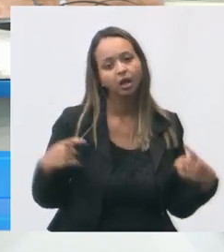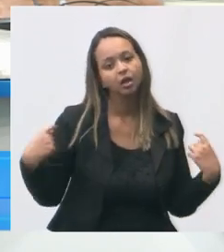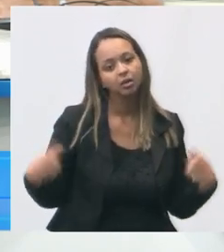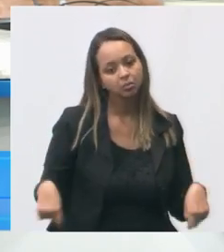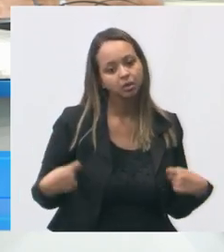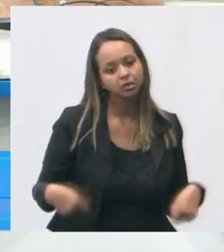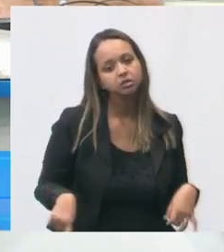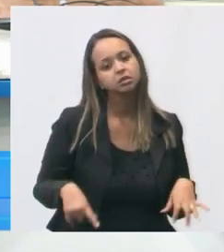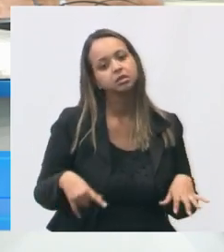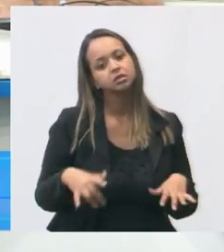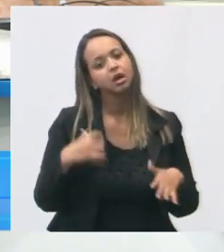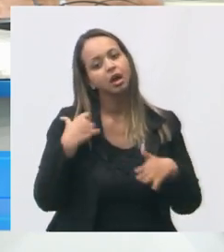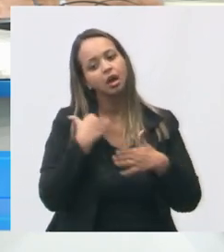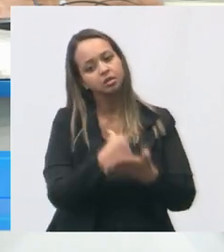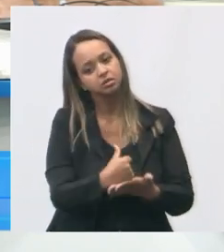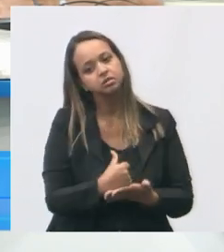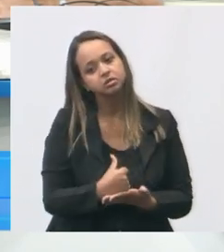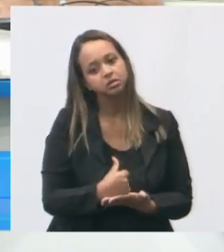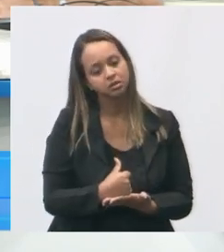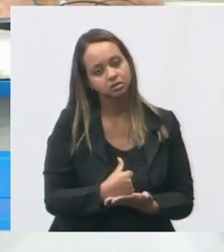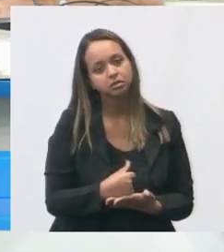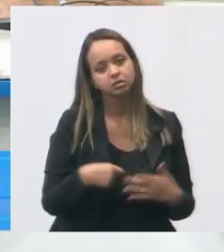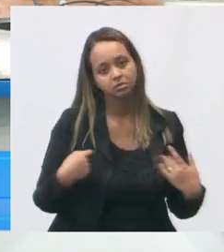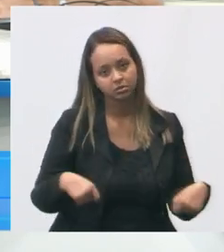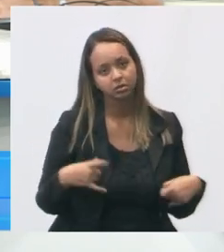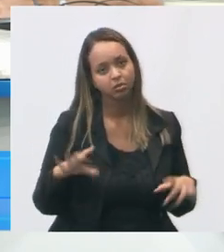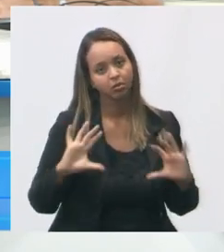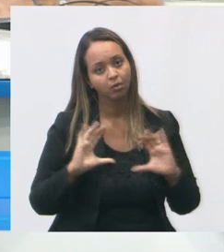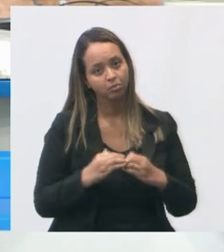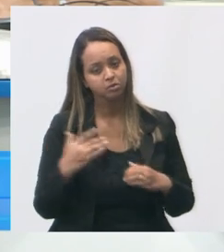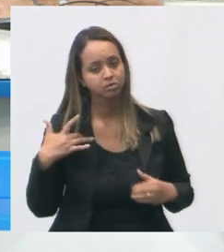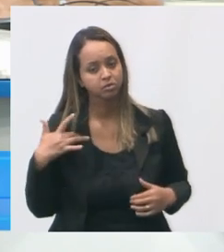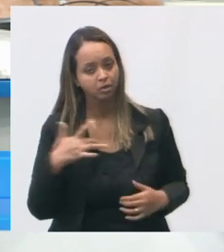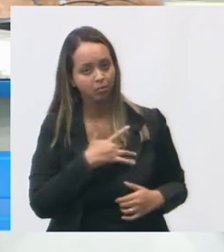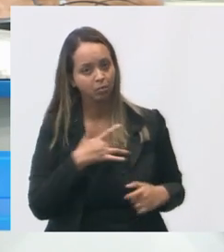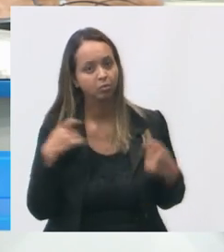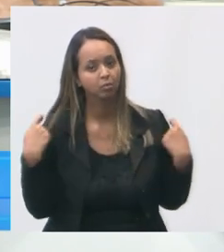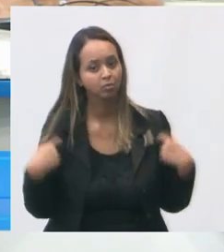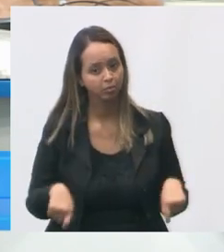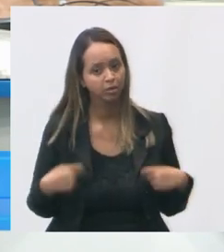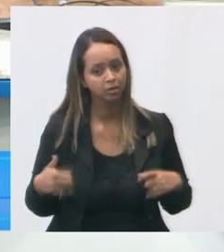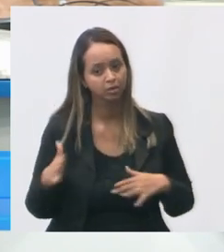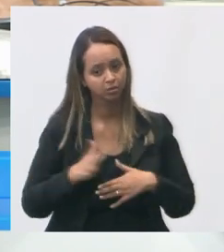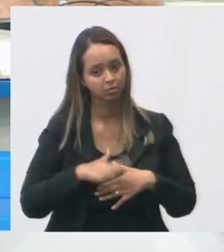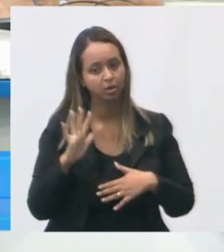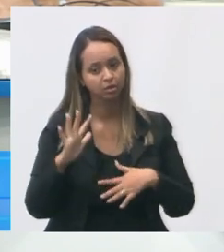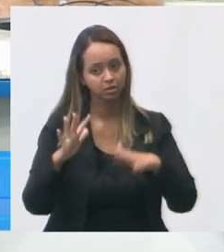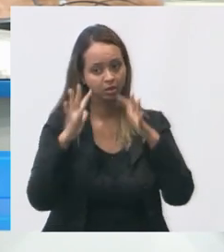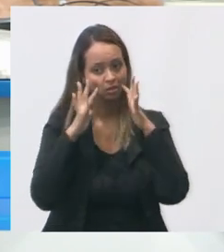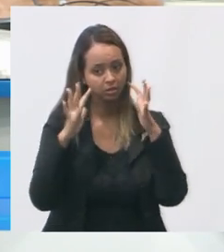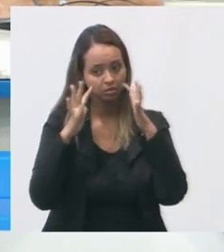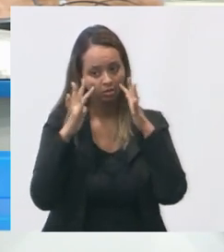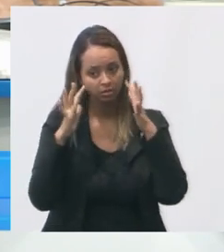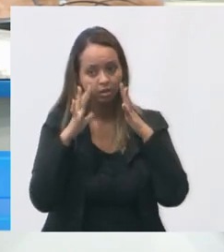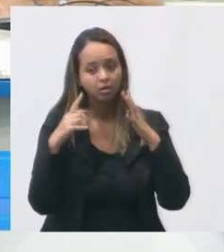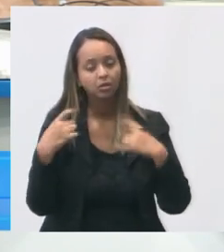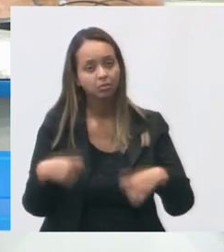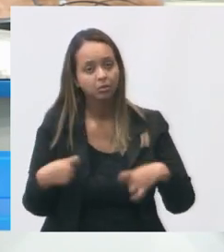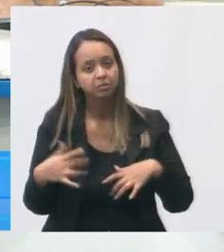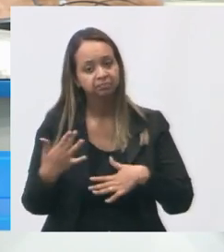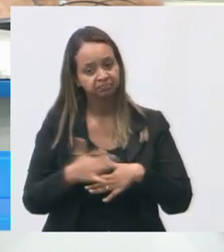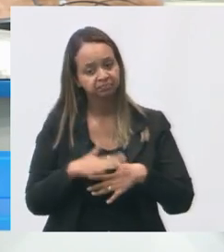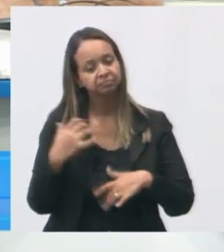assistencial que eu acho que a comissão de saúde deveria estar mais atenta a gente está buscando aqui mais a questão de obra e